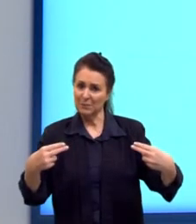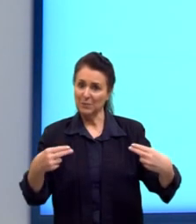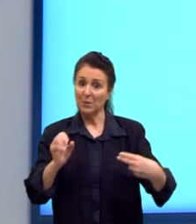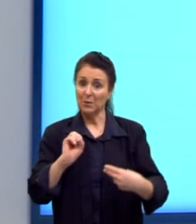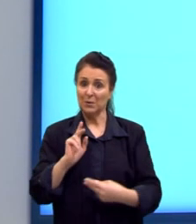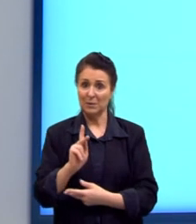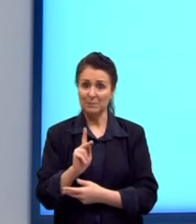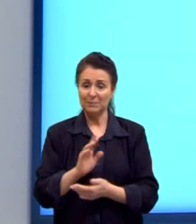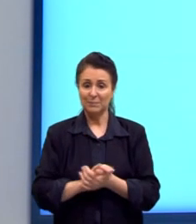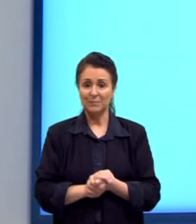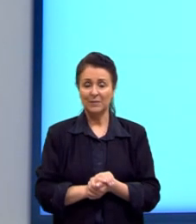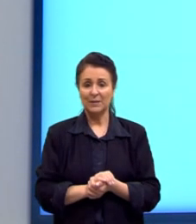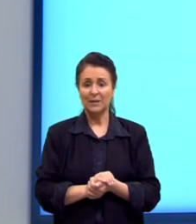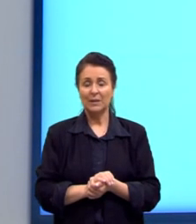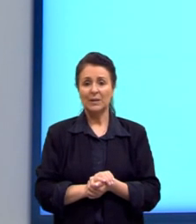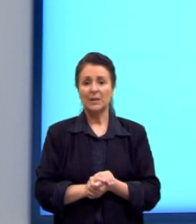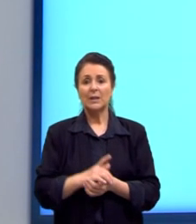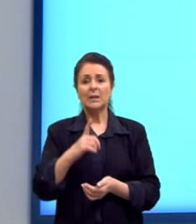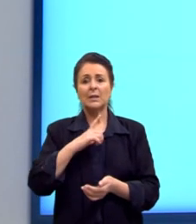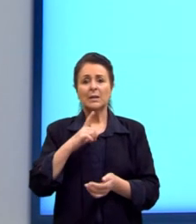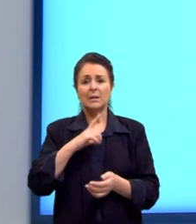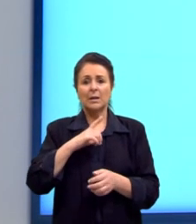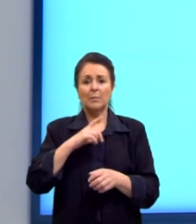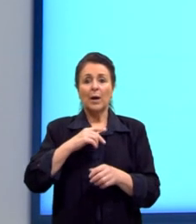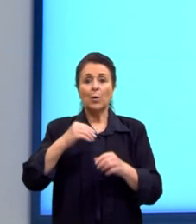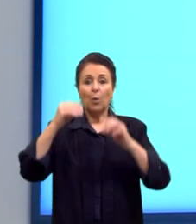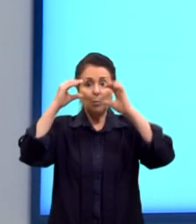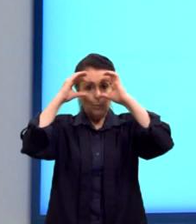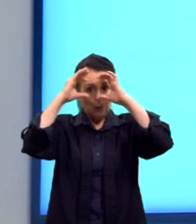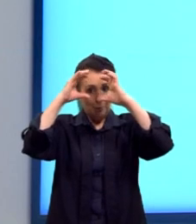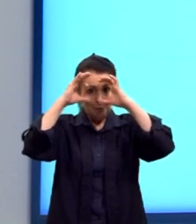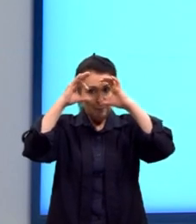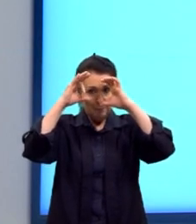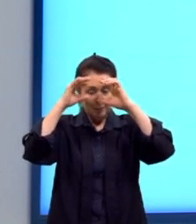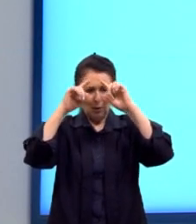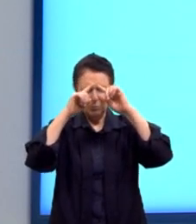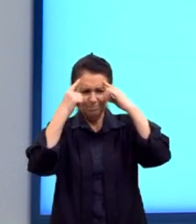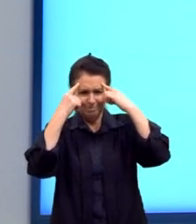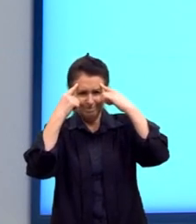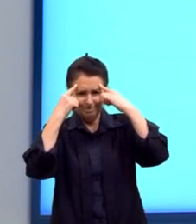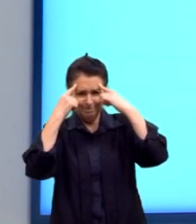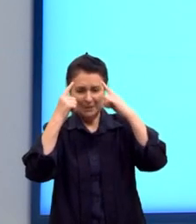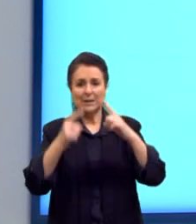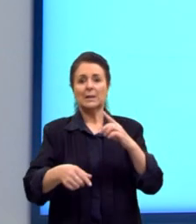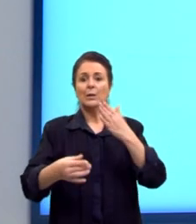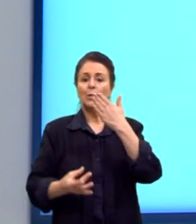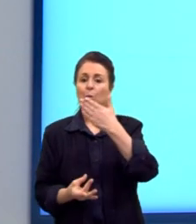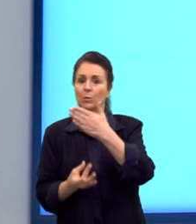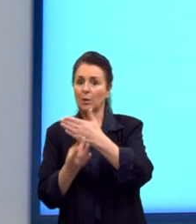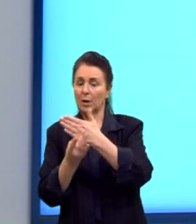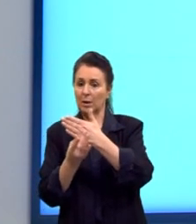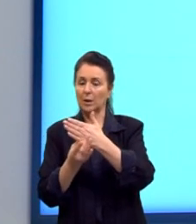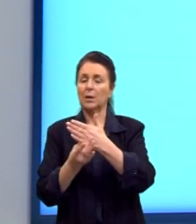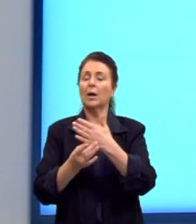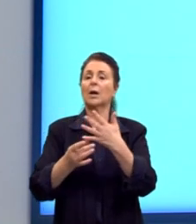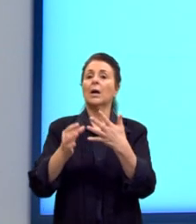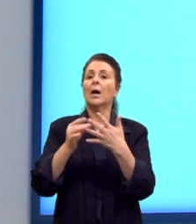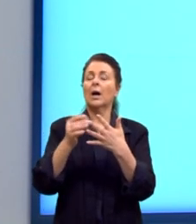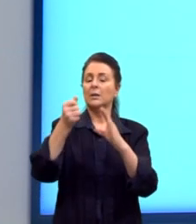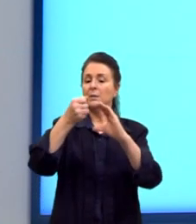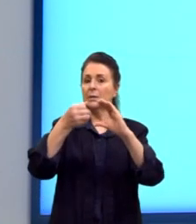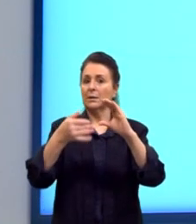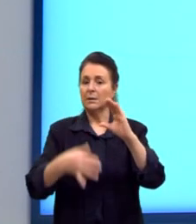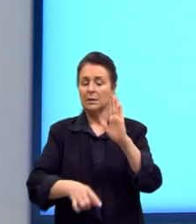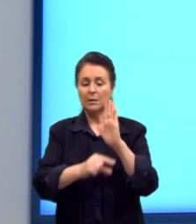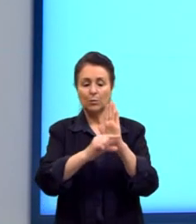pessoal? Aqui eu deixei só um mapa mental do realismo para vocês verem, com características, os autores e obras,